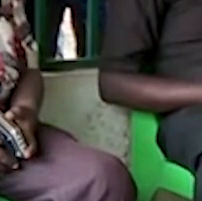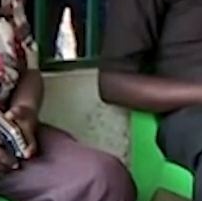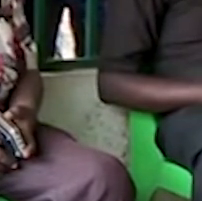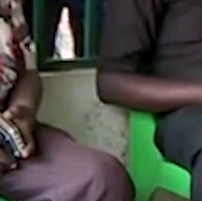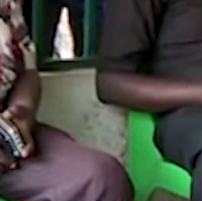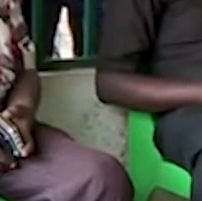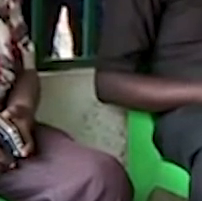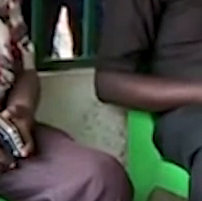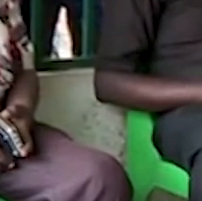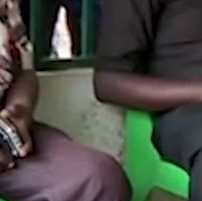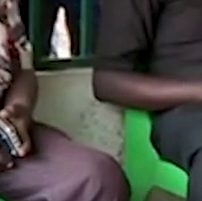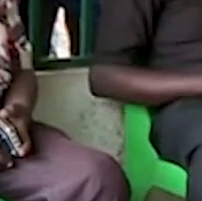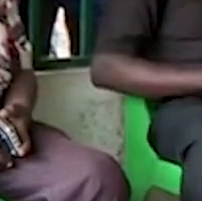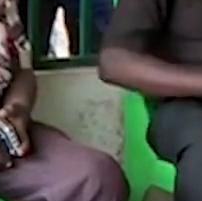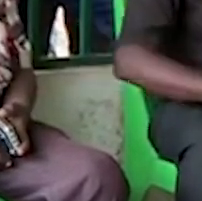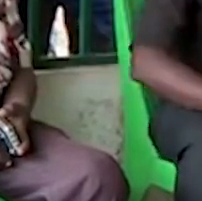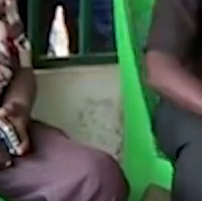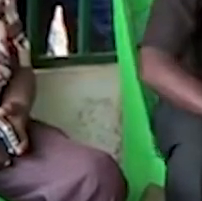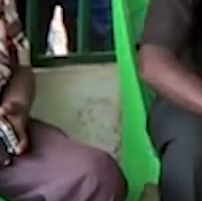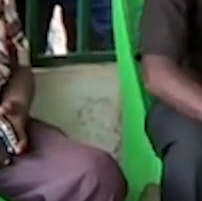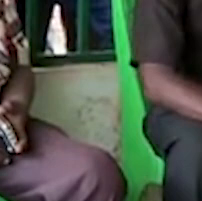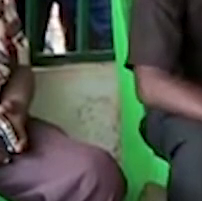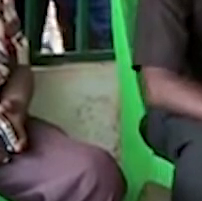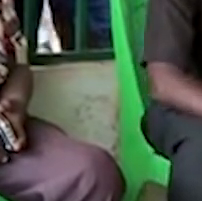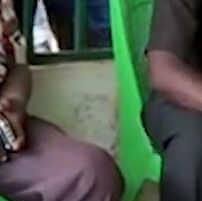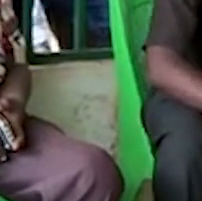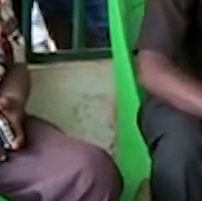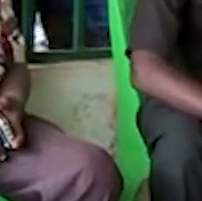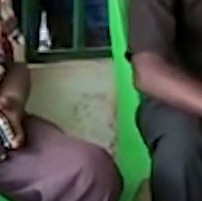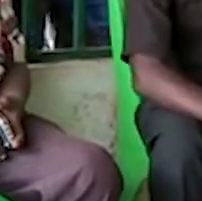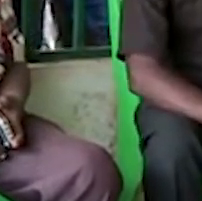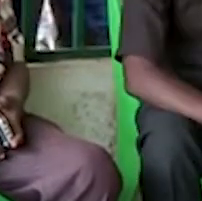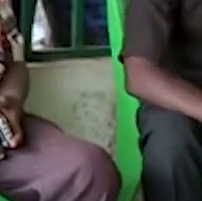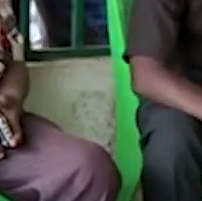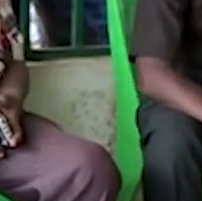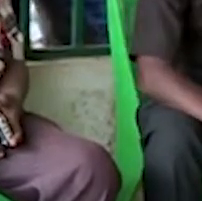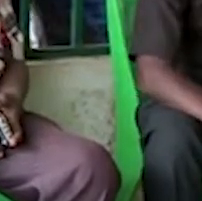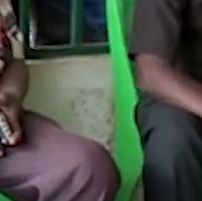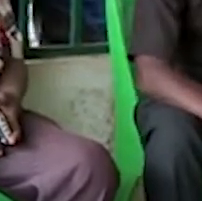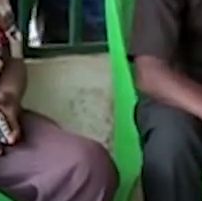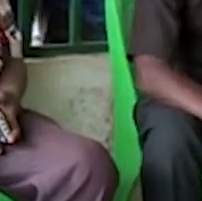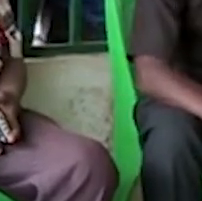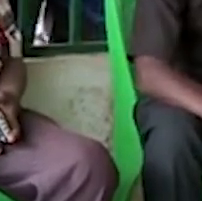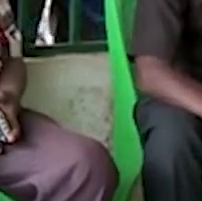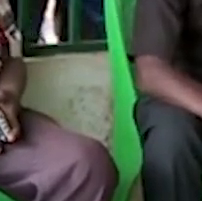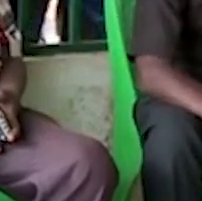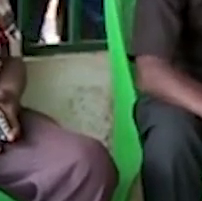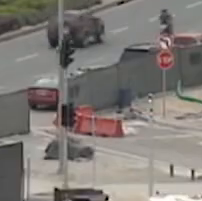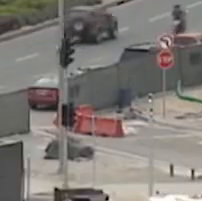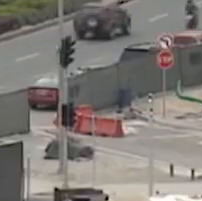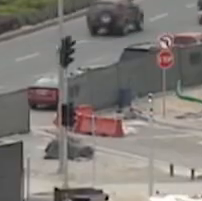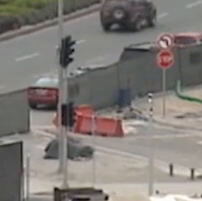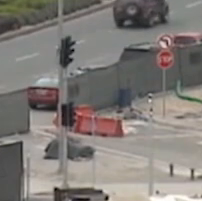residentes no estrangeiro São também abrangidos os trabalhadores angolanos em situação de mobilidade